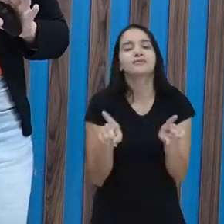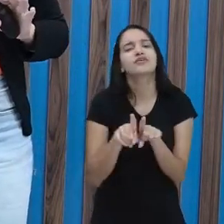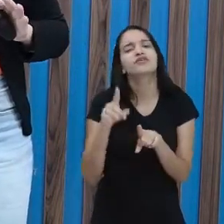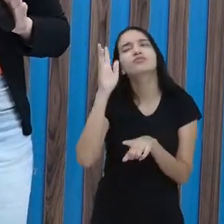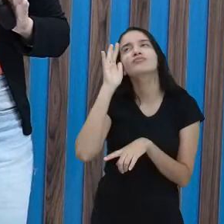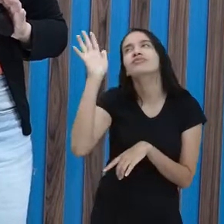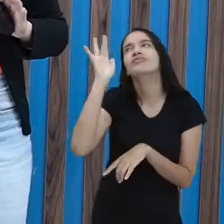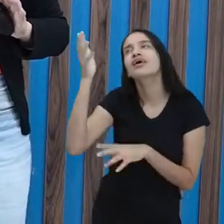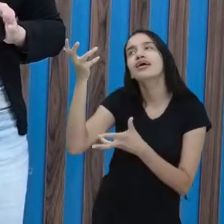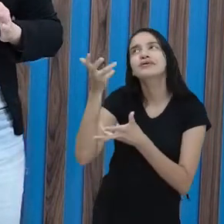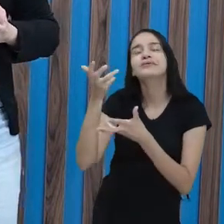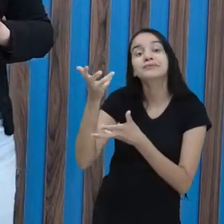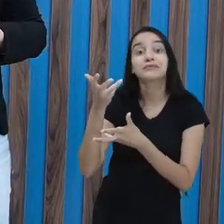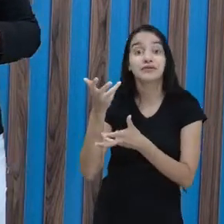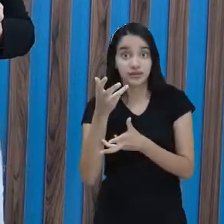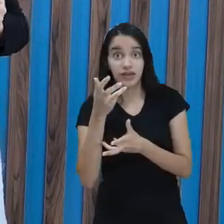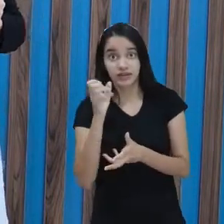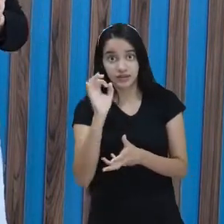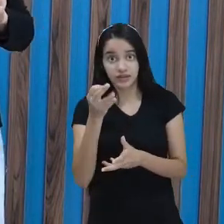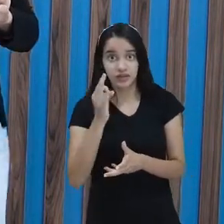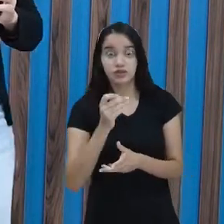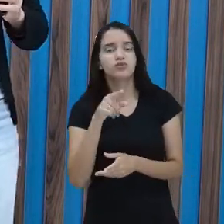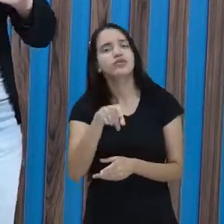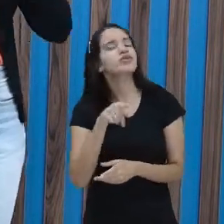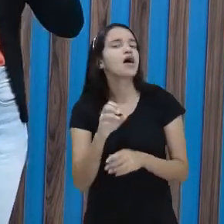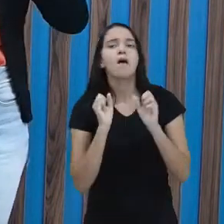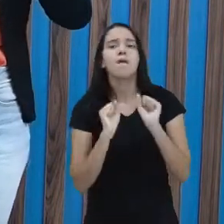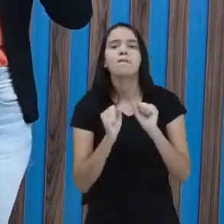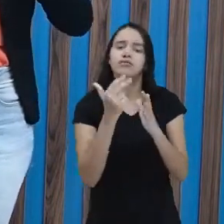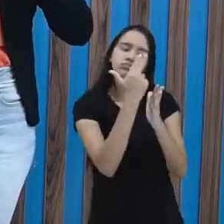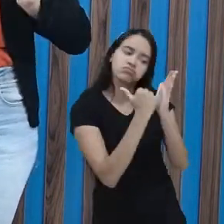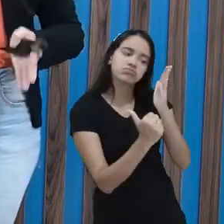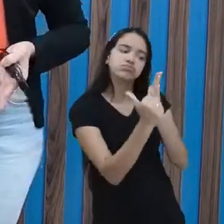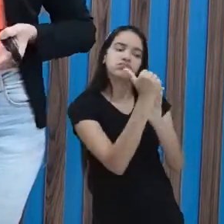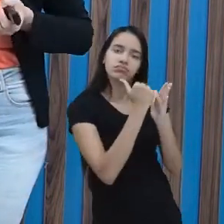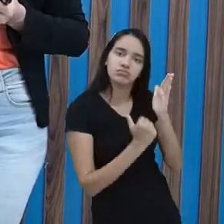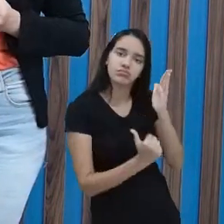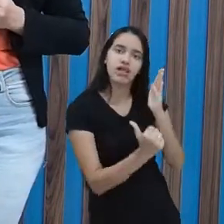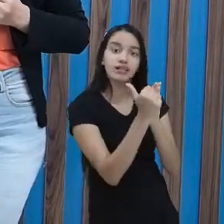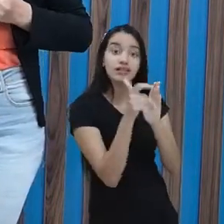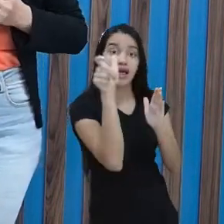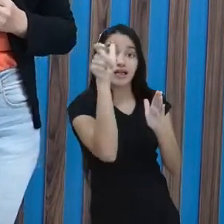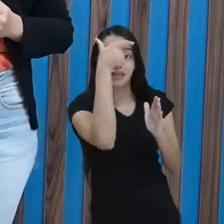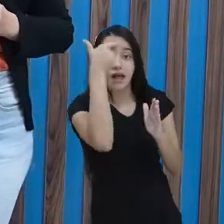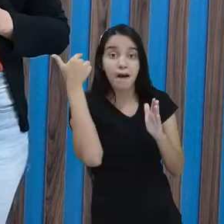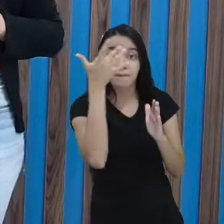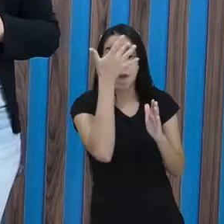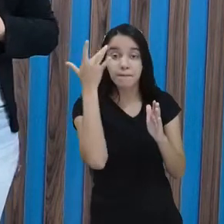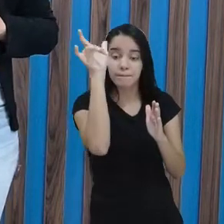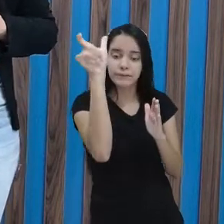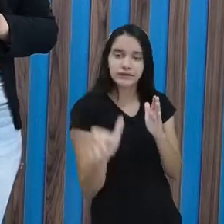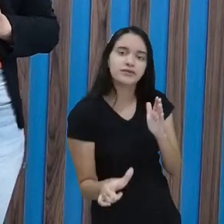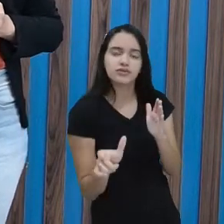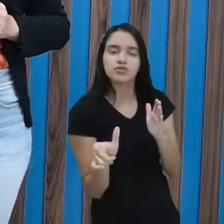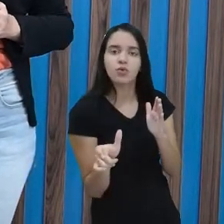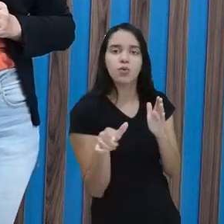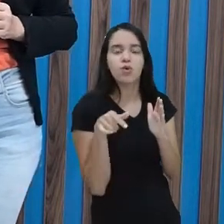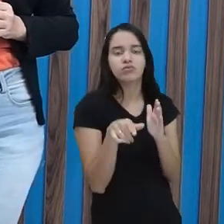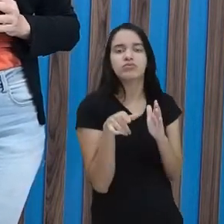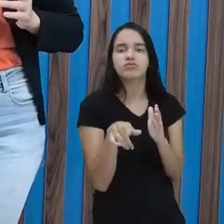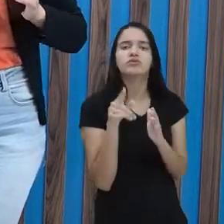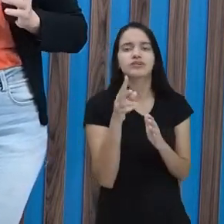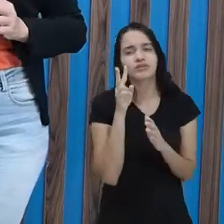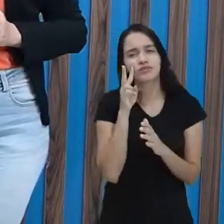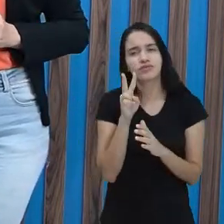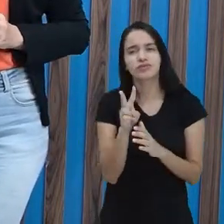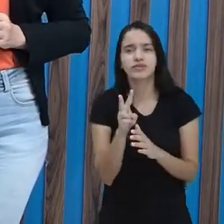imaginação quiser, tá certo? Você pode fazer um desenho da pessoa retratada. No caso aí, vocês